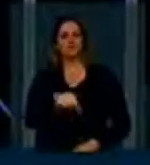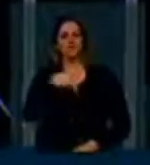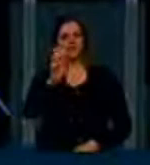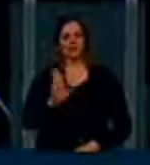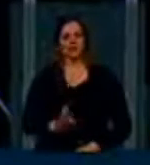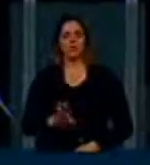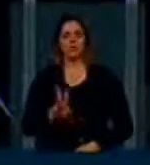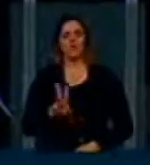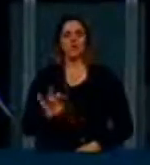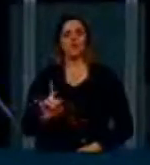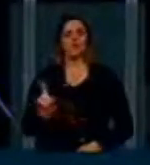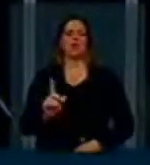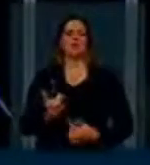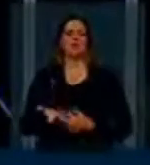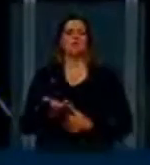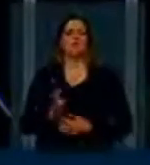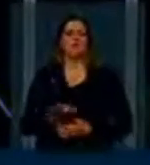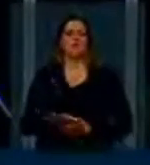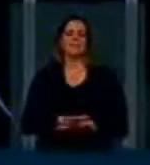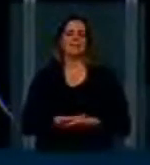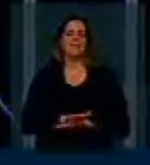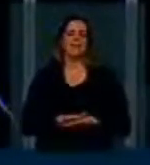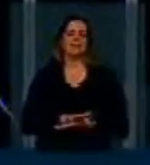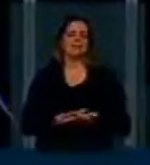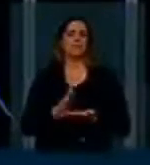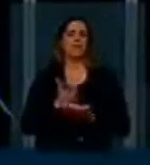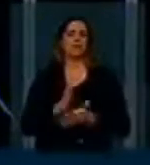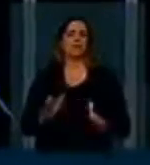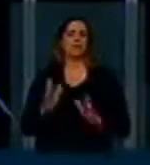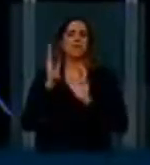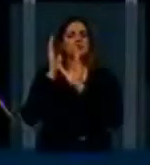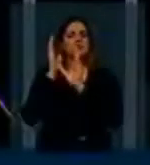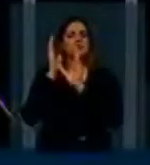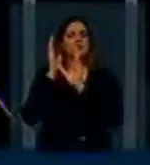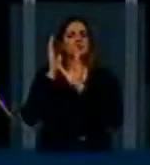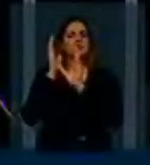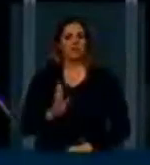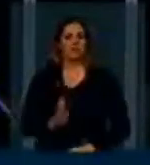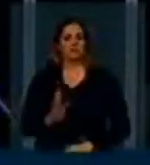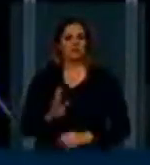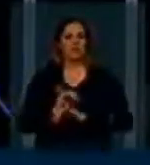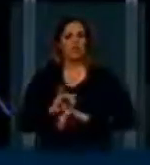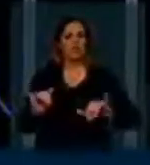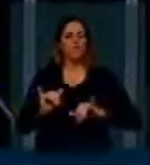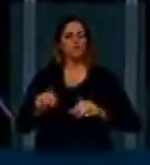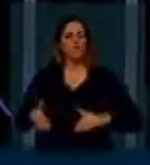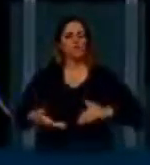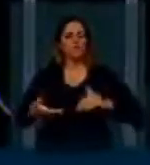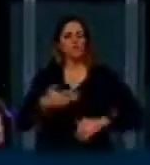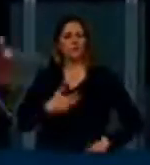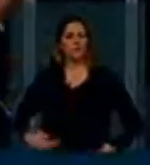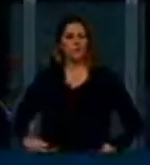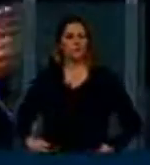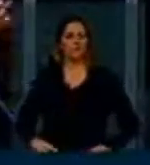ajudar em nada a acabar com a espionagem no Brasil e os dados que pertencem ao Executivo ao governo federal. A